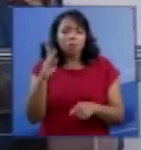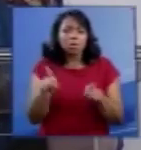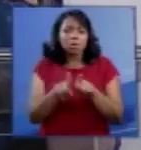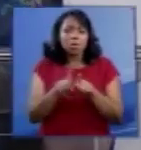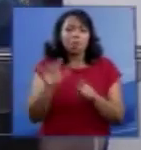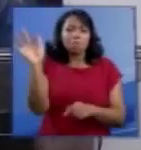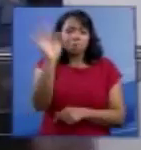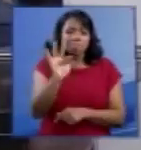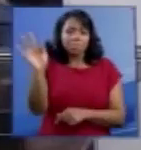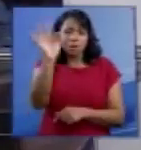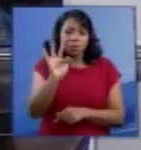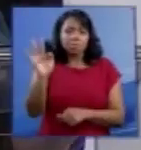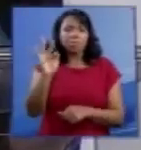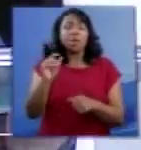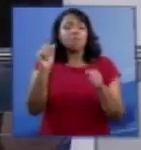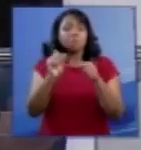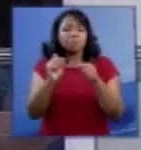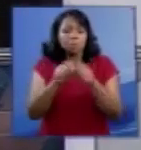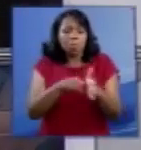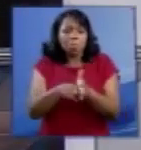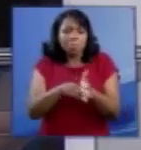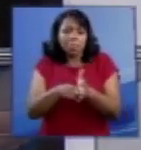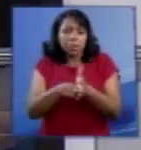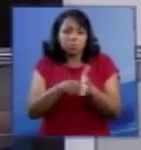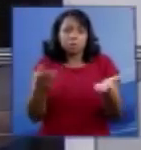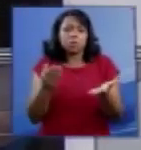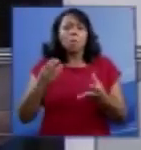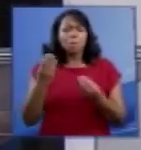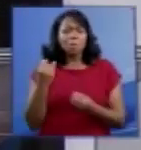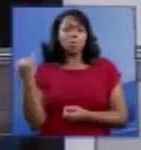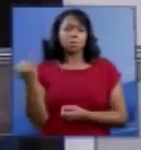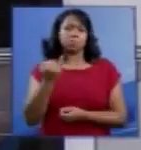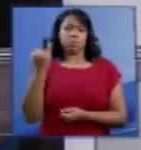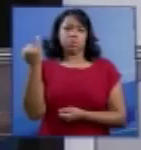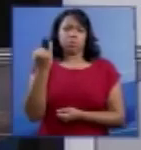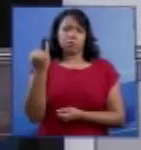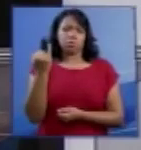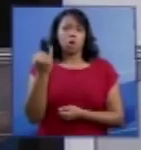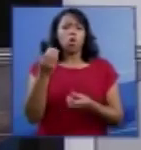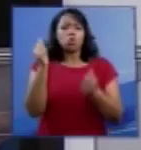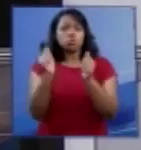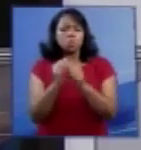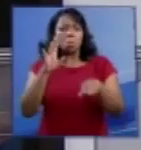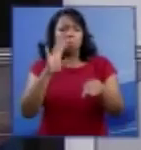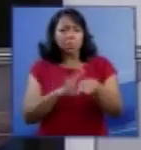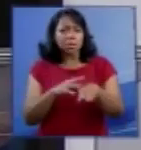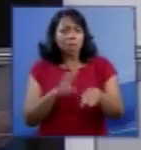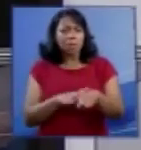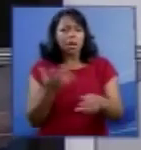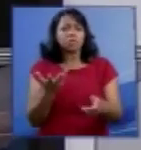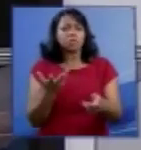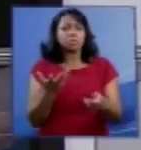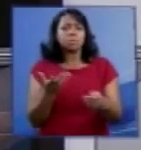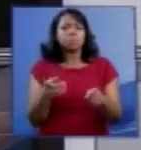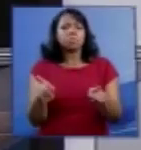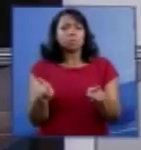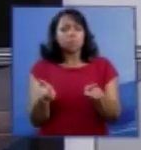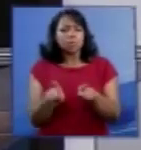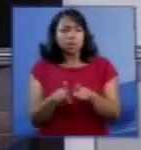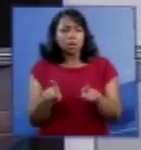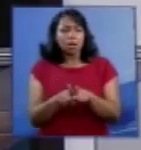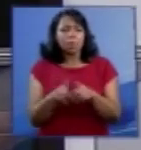franceses, realizaram uma pesquisa muito importante com matemáticos do CERN,